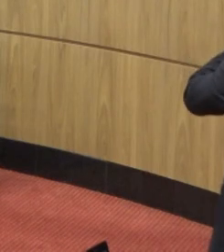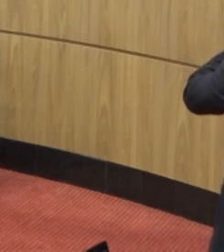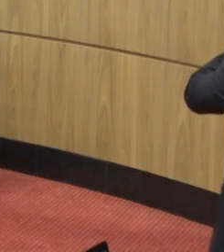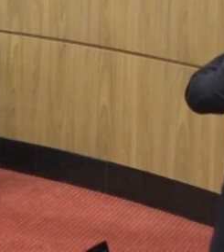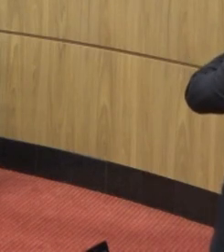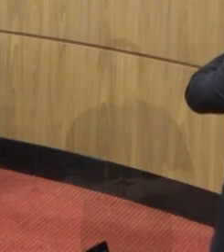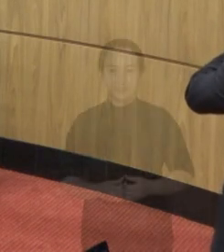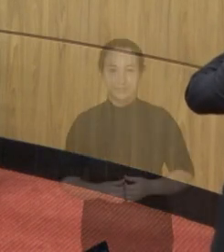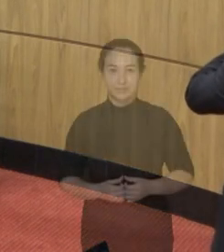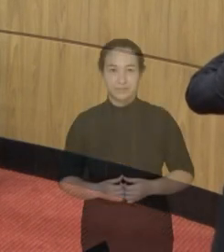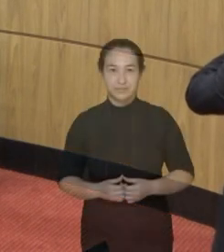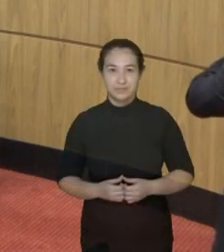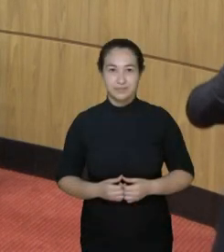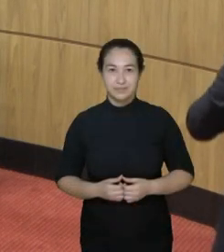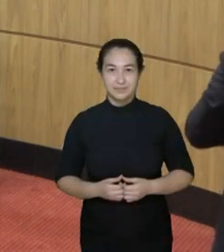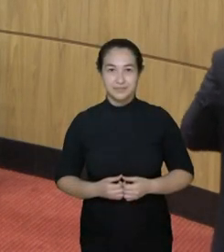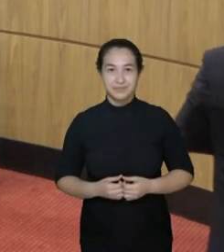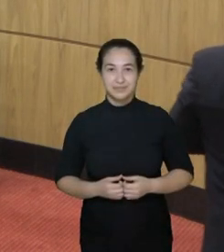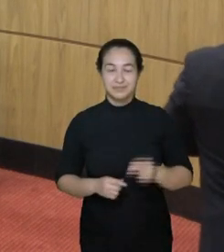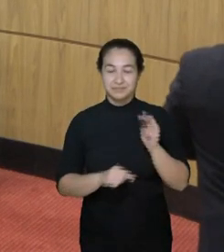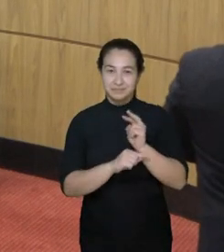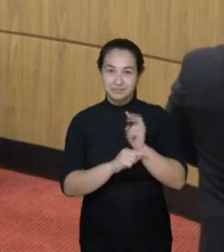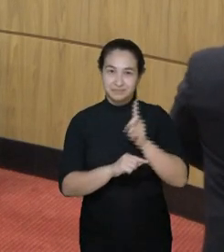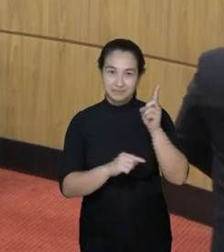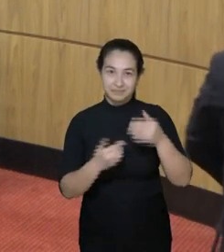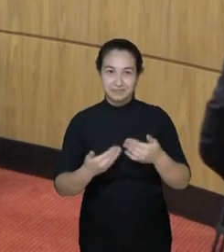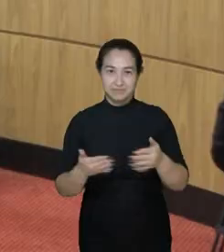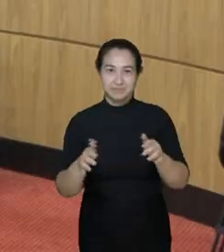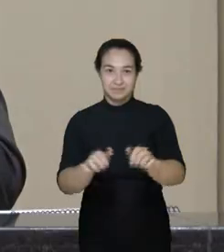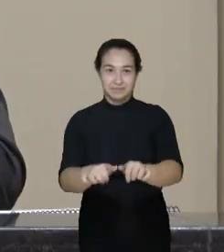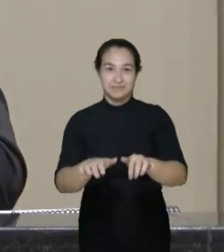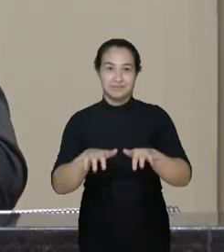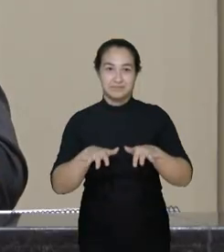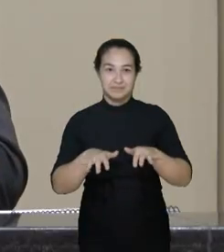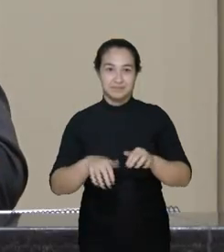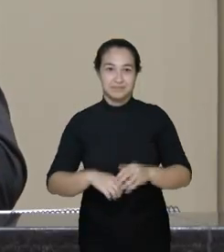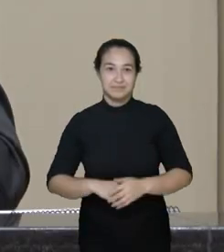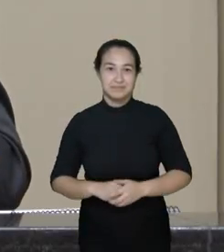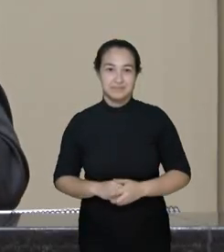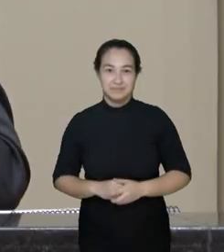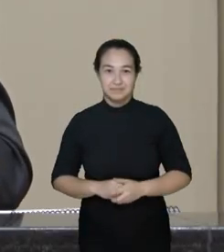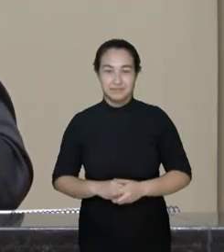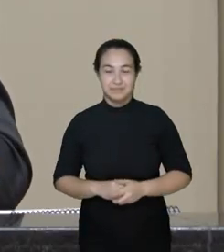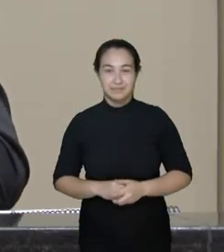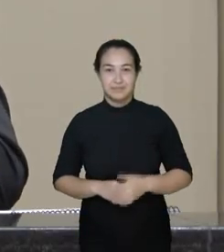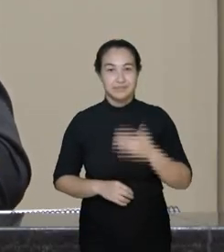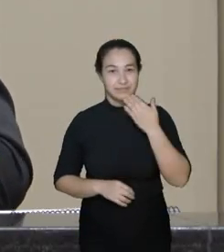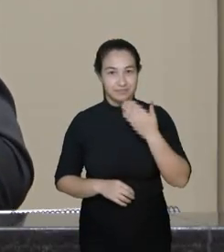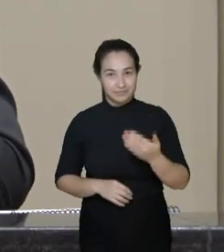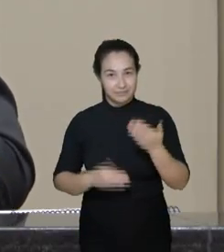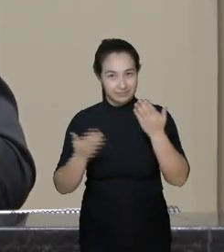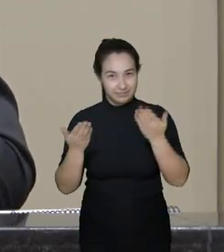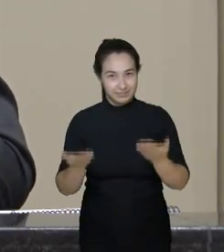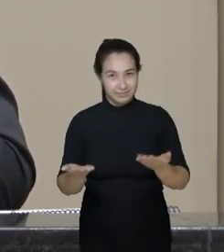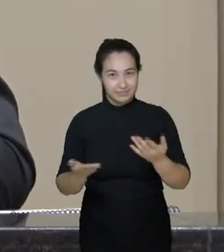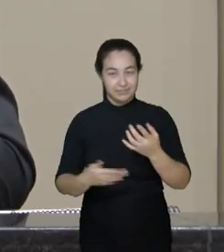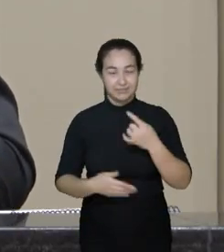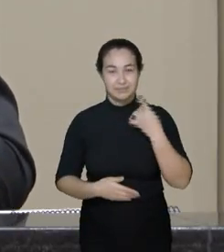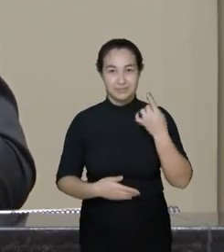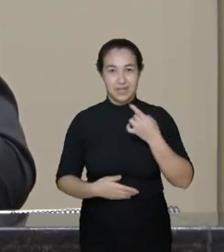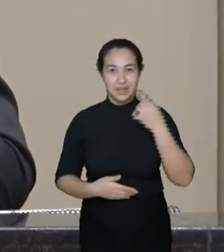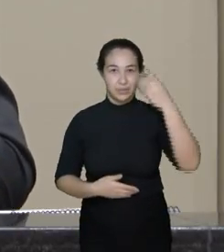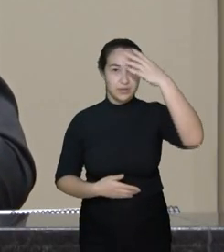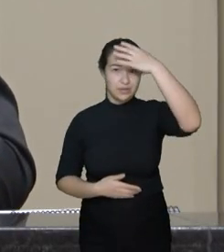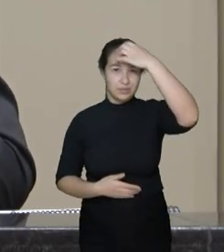Boa tarde a todos. Sobre a proteção de Deus, declaro aberta a presente sessão e peço para que o nobre deputado Ismael dos